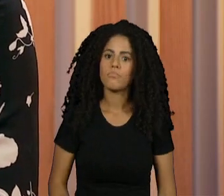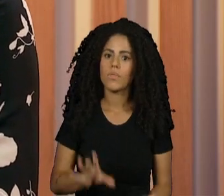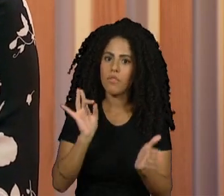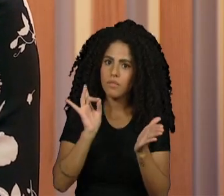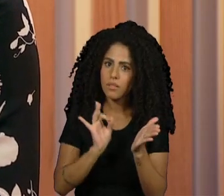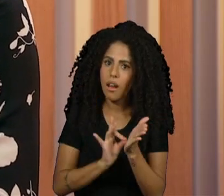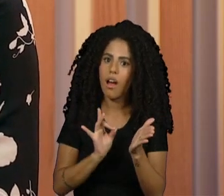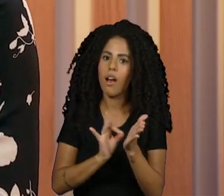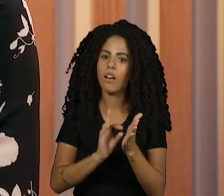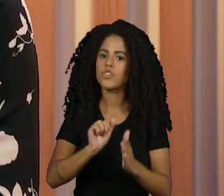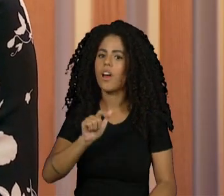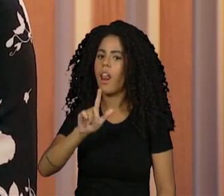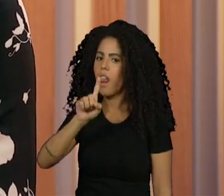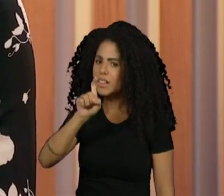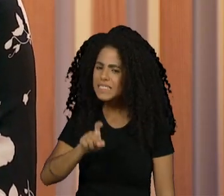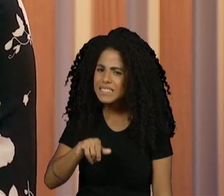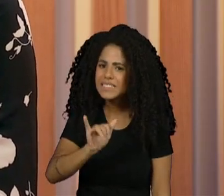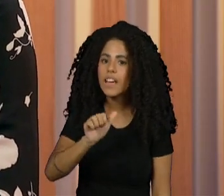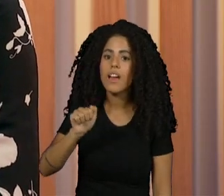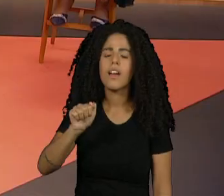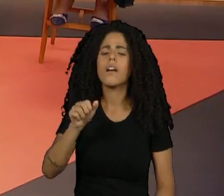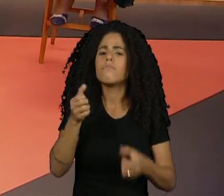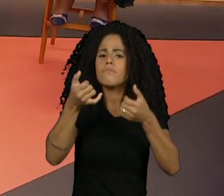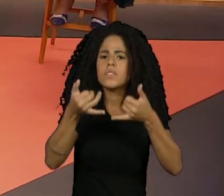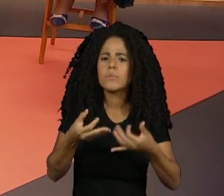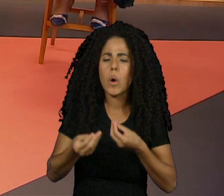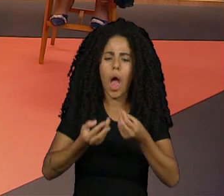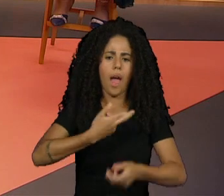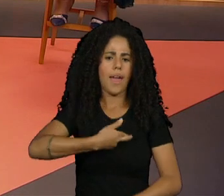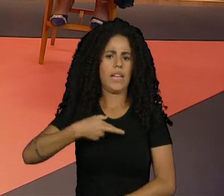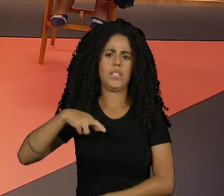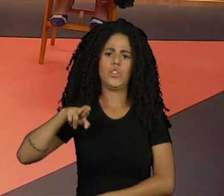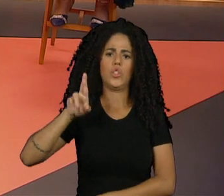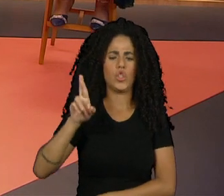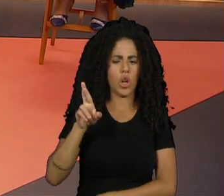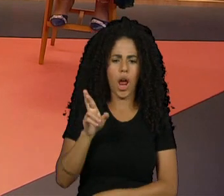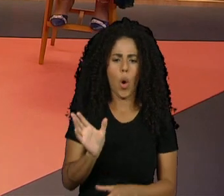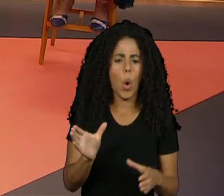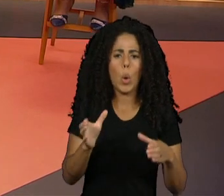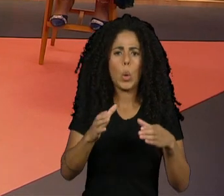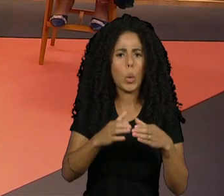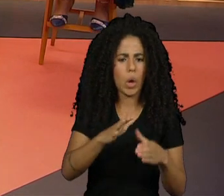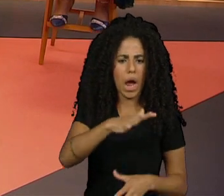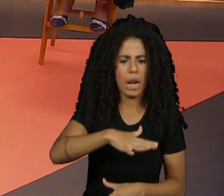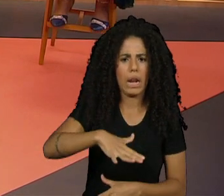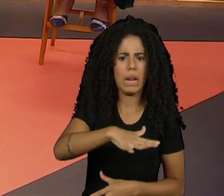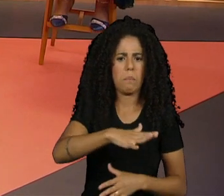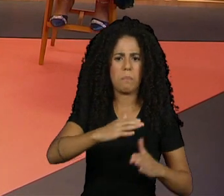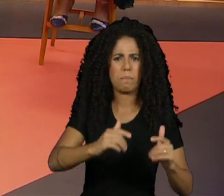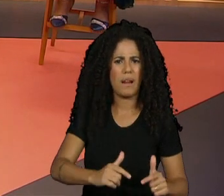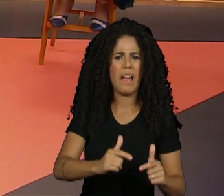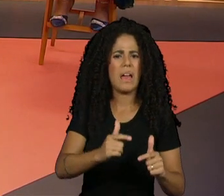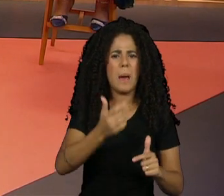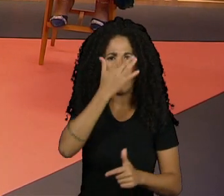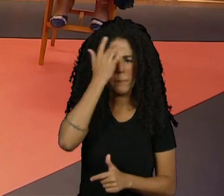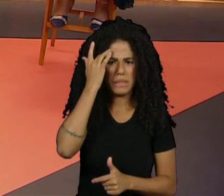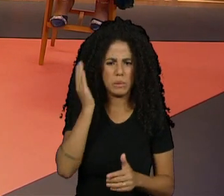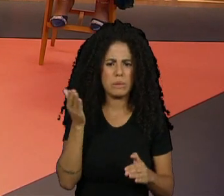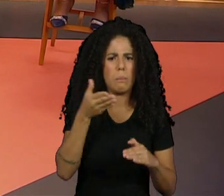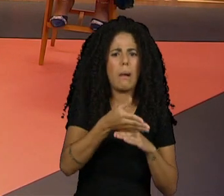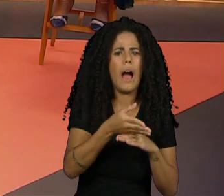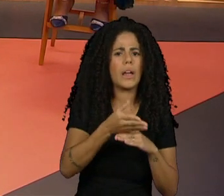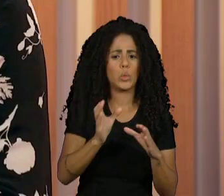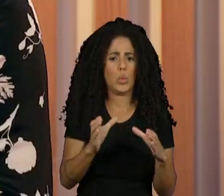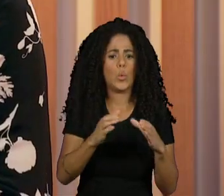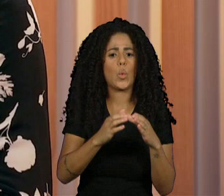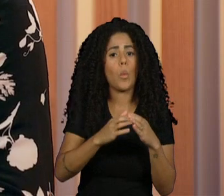que nos vendem essa ideia de que religião não é espaço de travesti, de pessoas trans. Mas outra ideia também que é